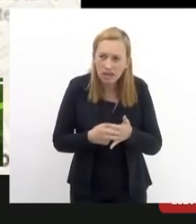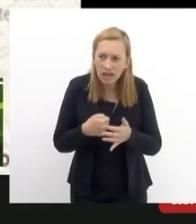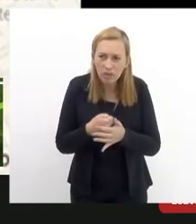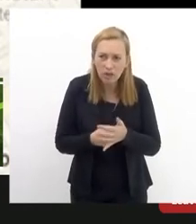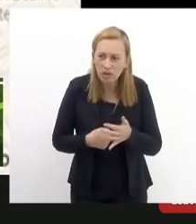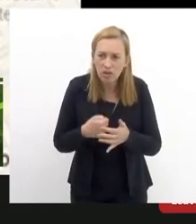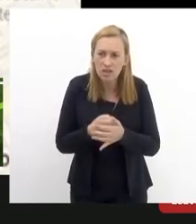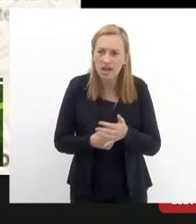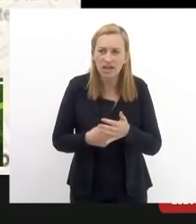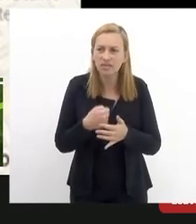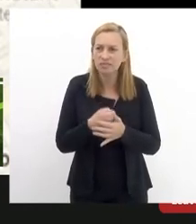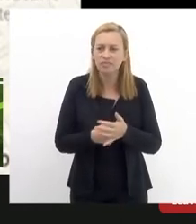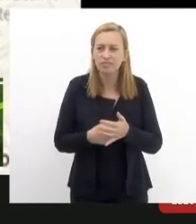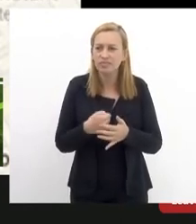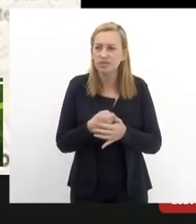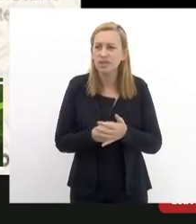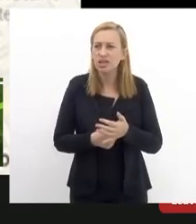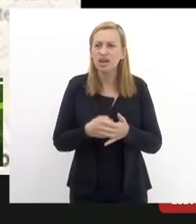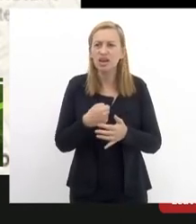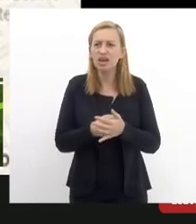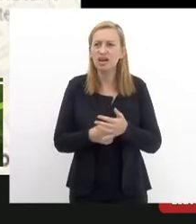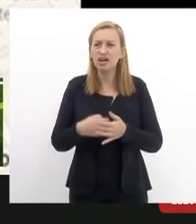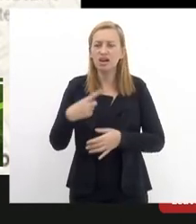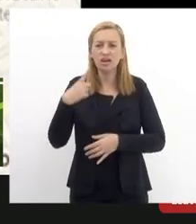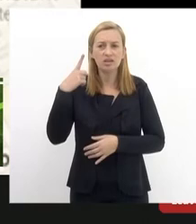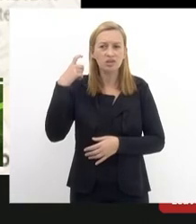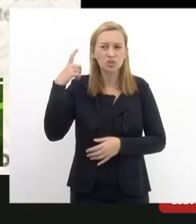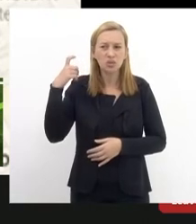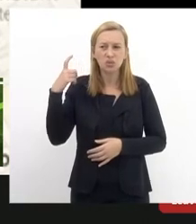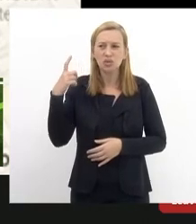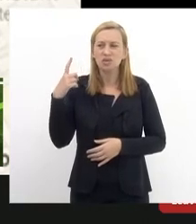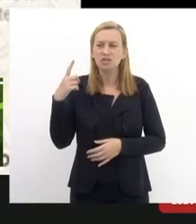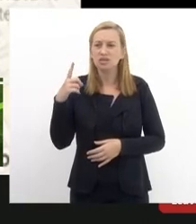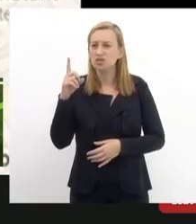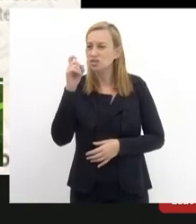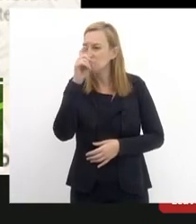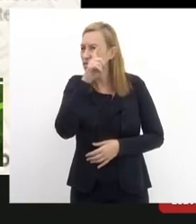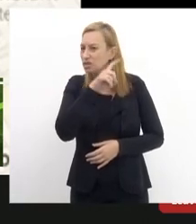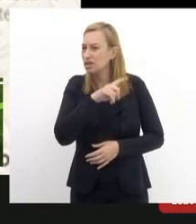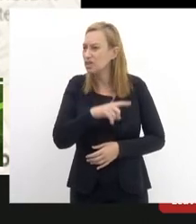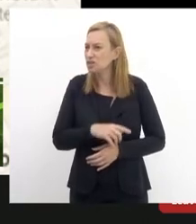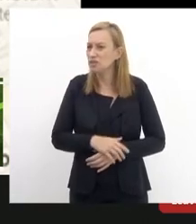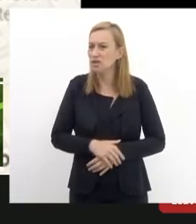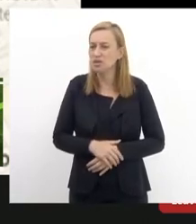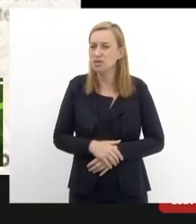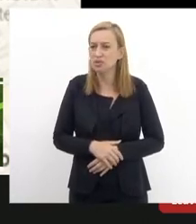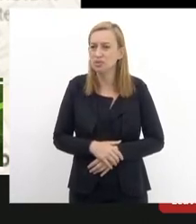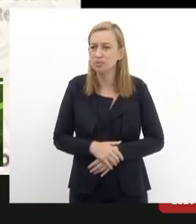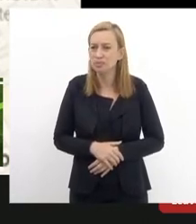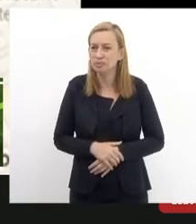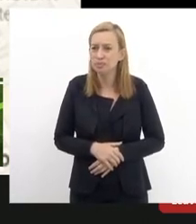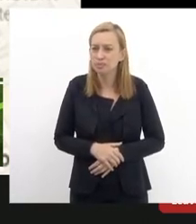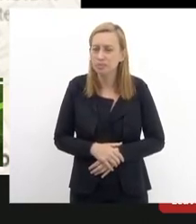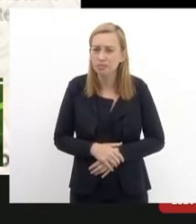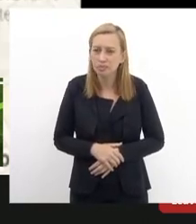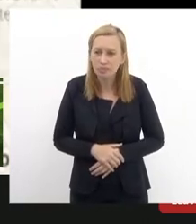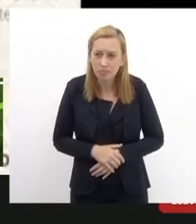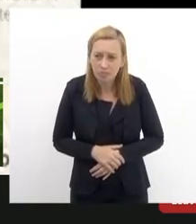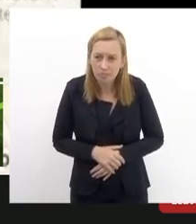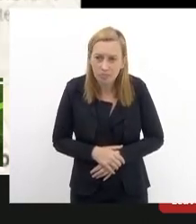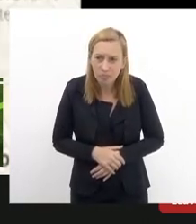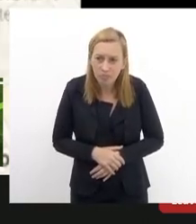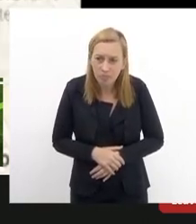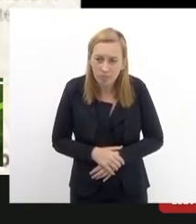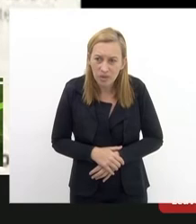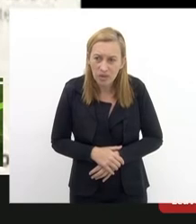e desvirtua sua finalidade o povo